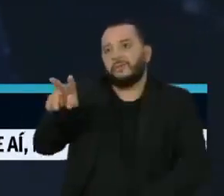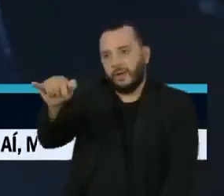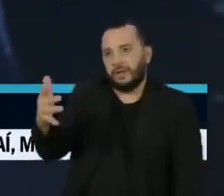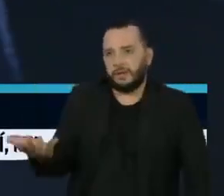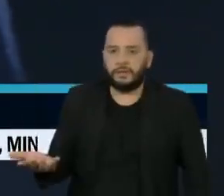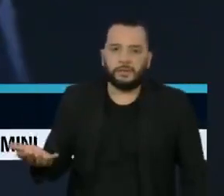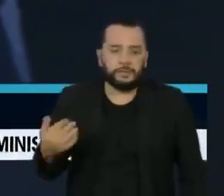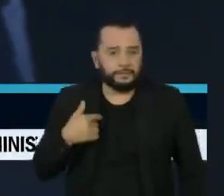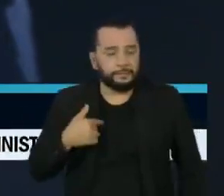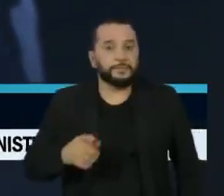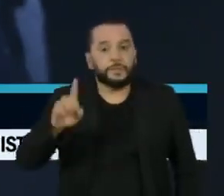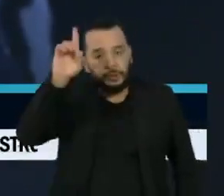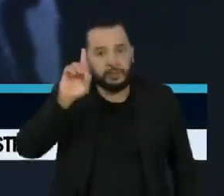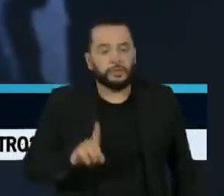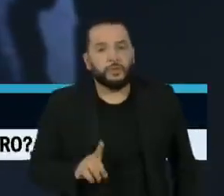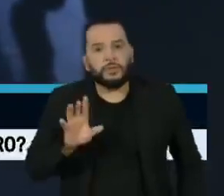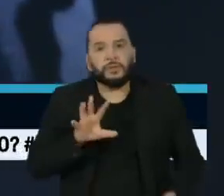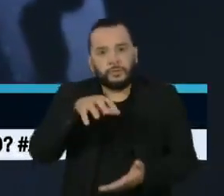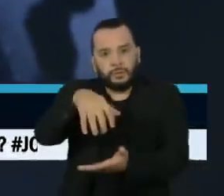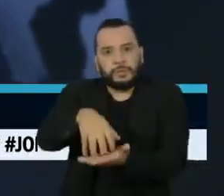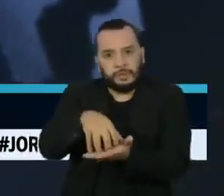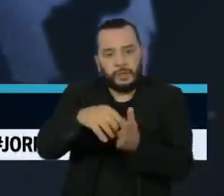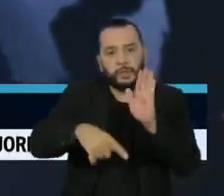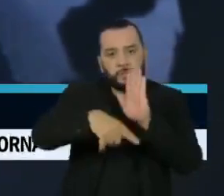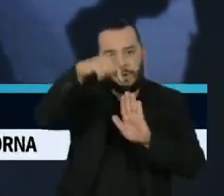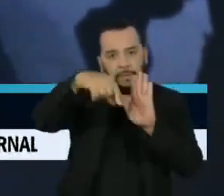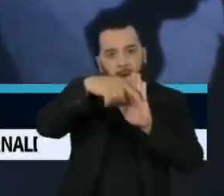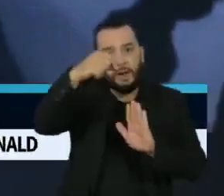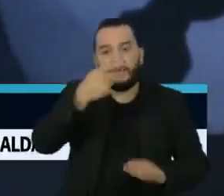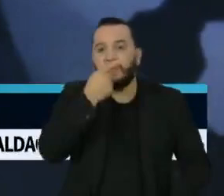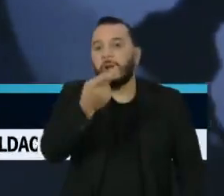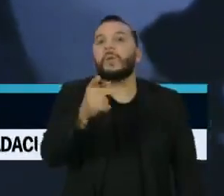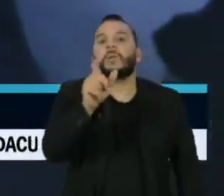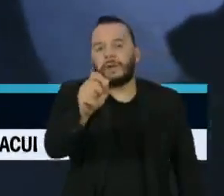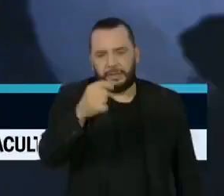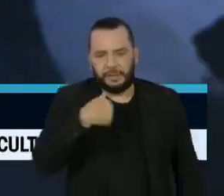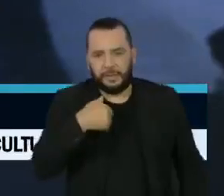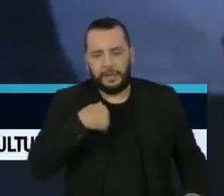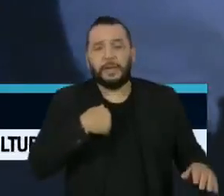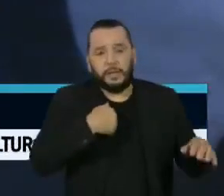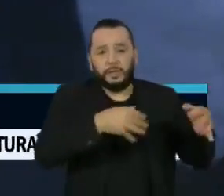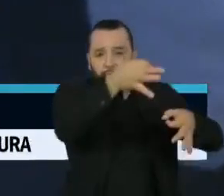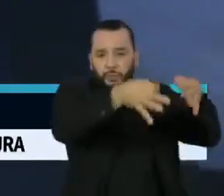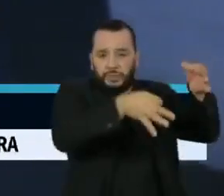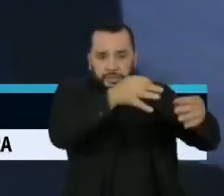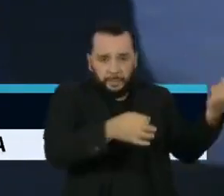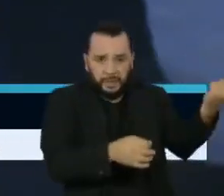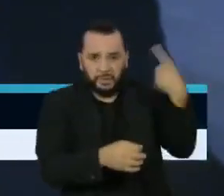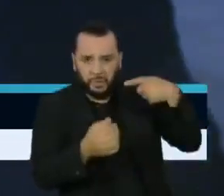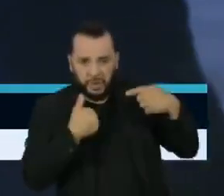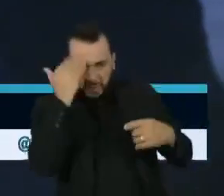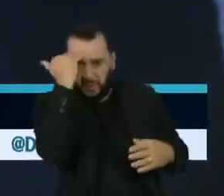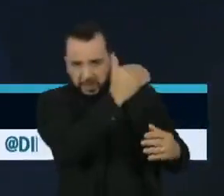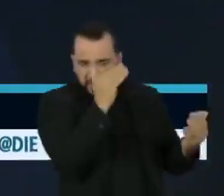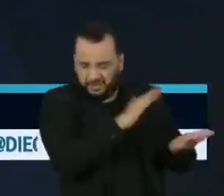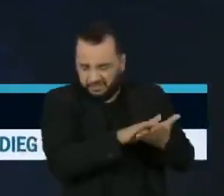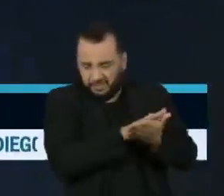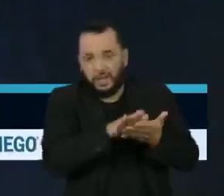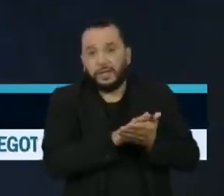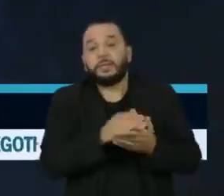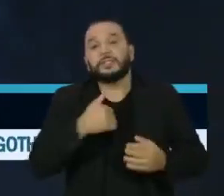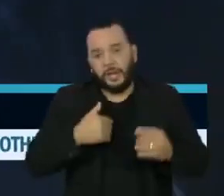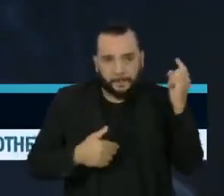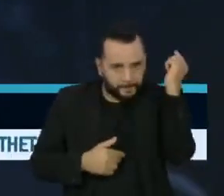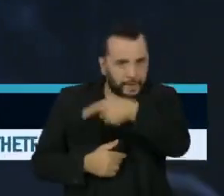O diretor da Fundação Palmares insinuou que irá descumprir decisão da Justiça que determinou o afastamento do presidente Sérgio